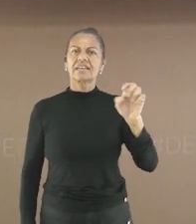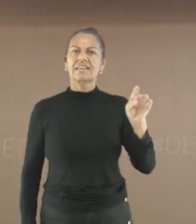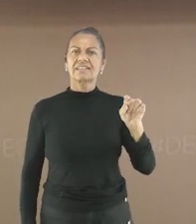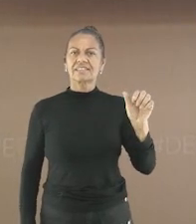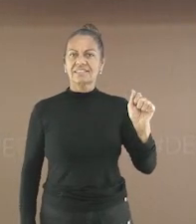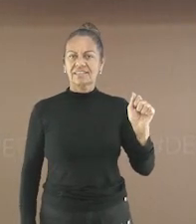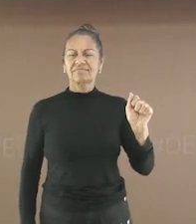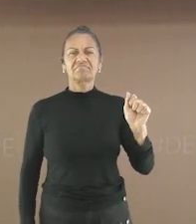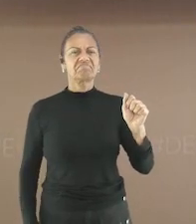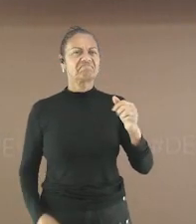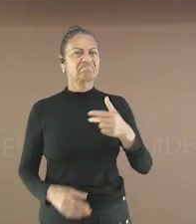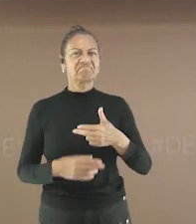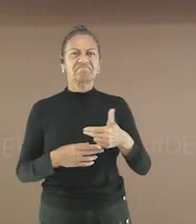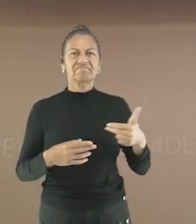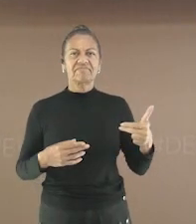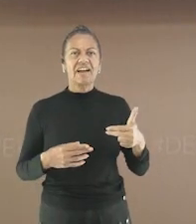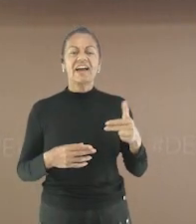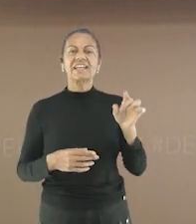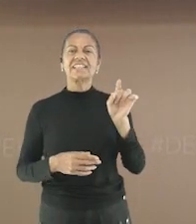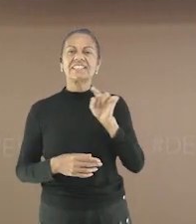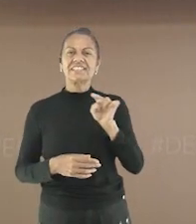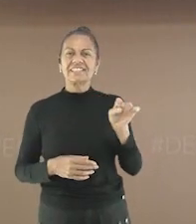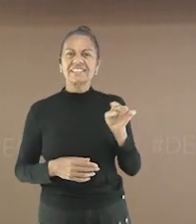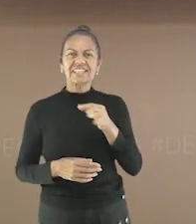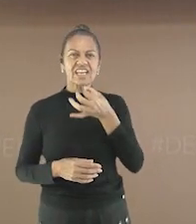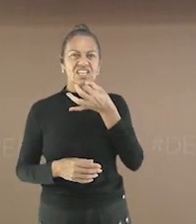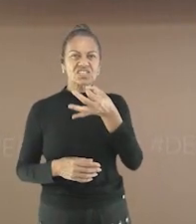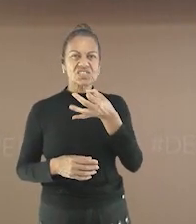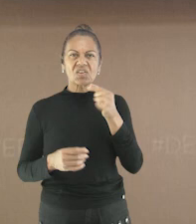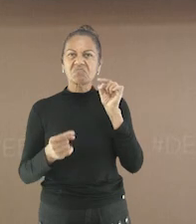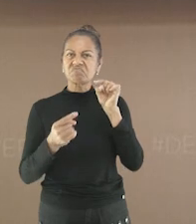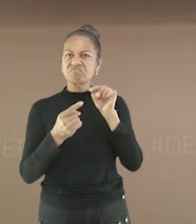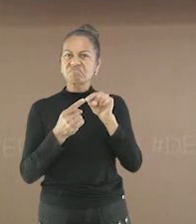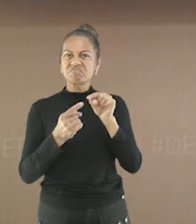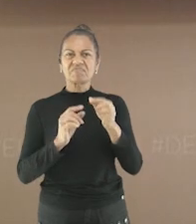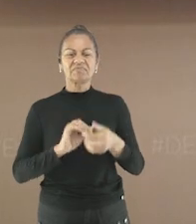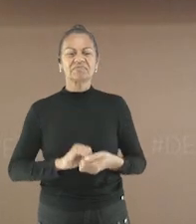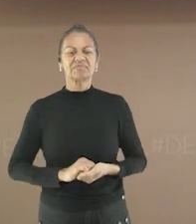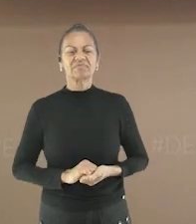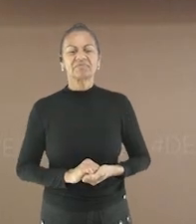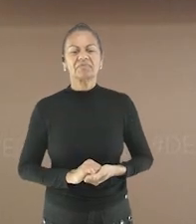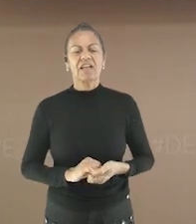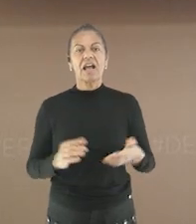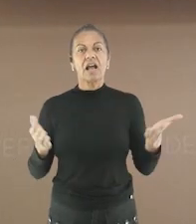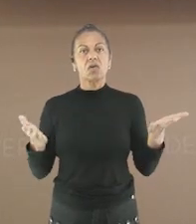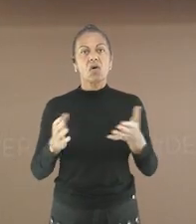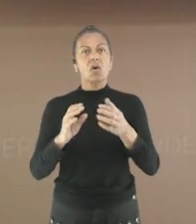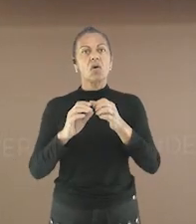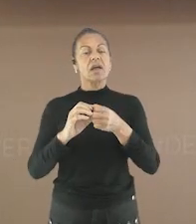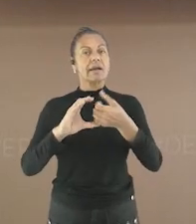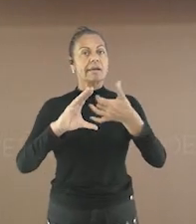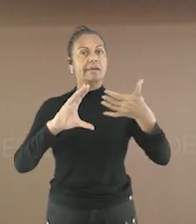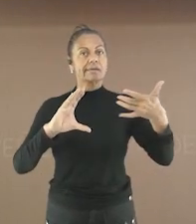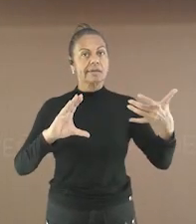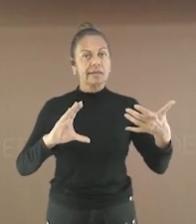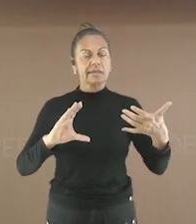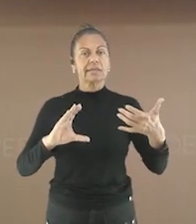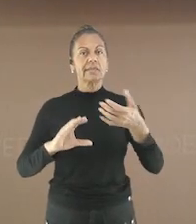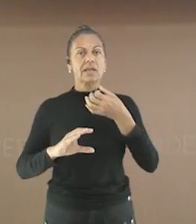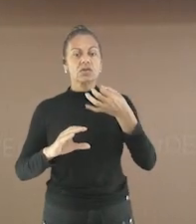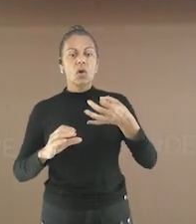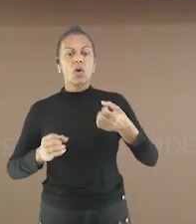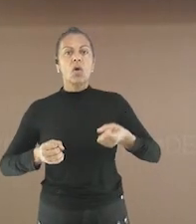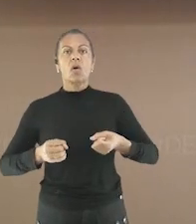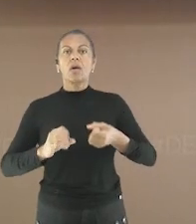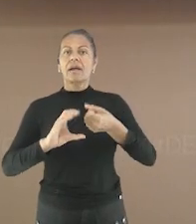Beleza E vizinho Agora que já aprendemos sobre características da música,